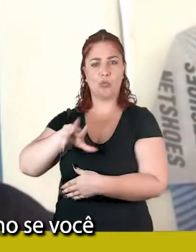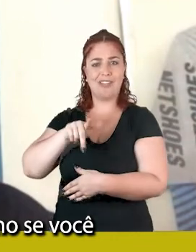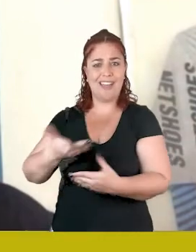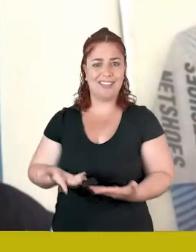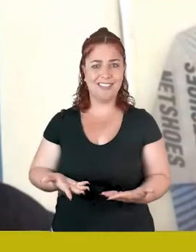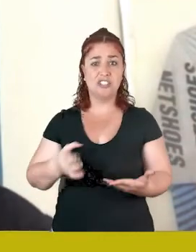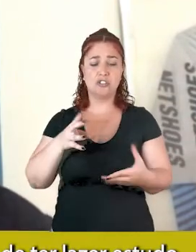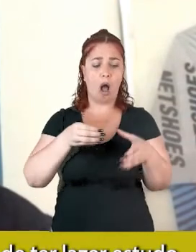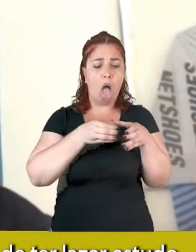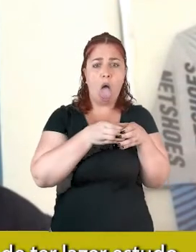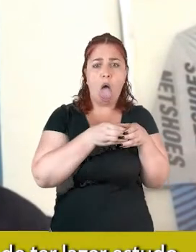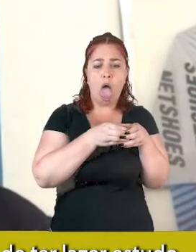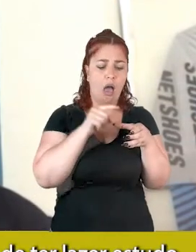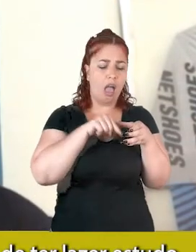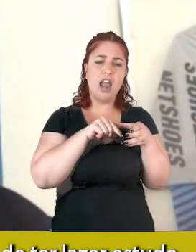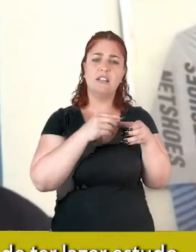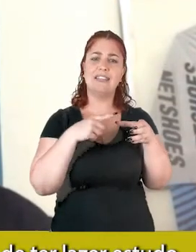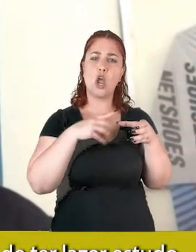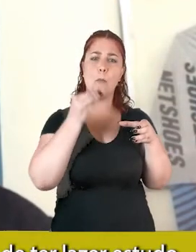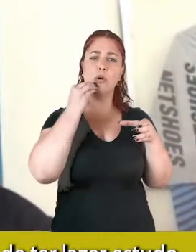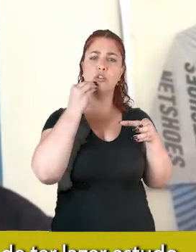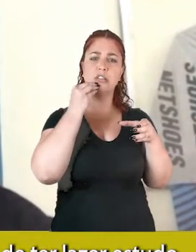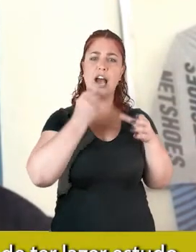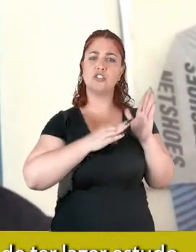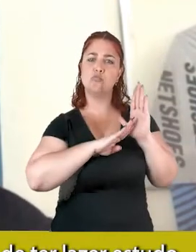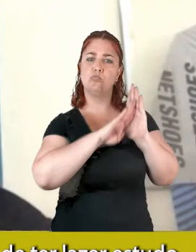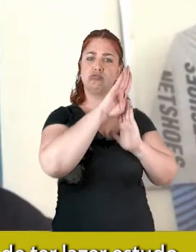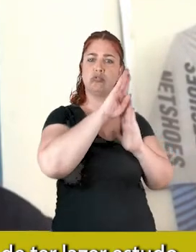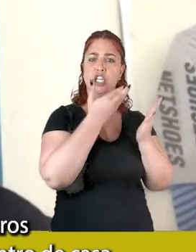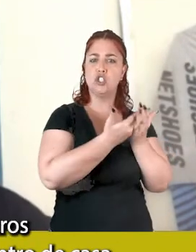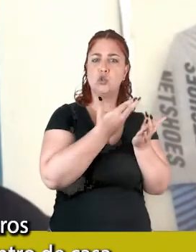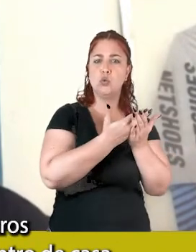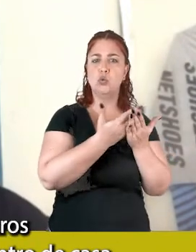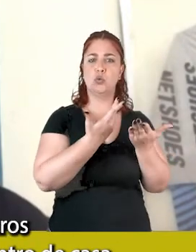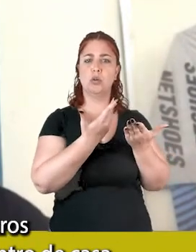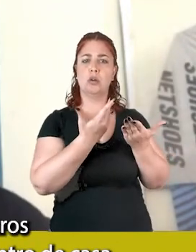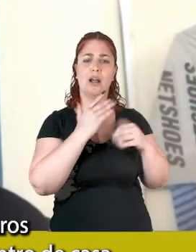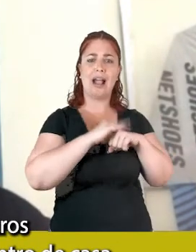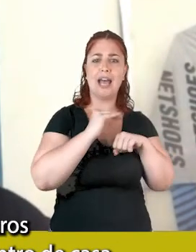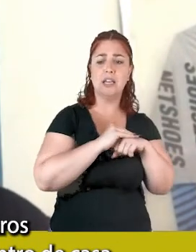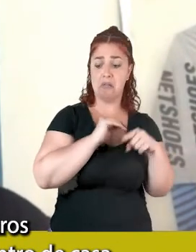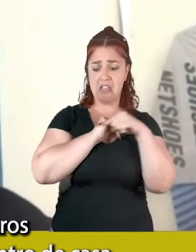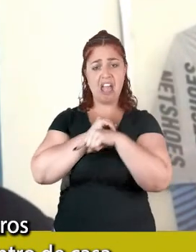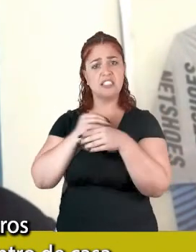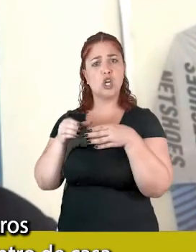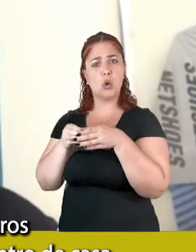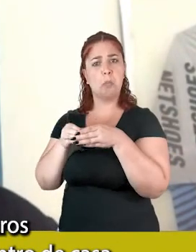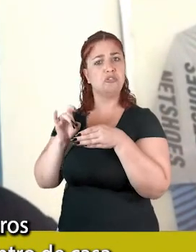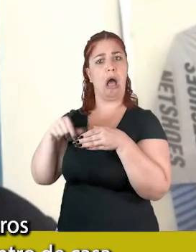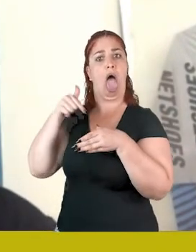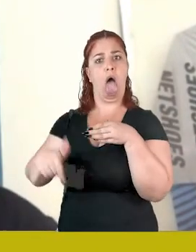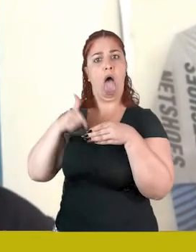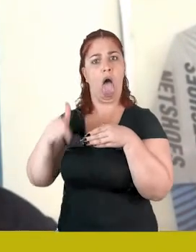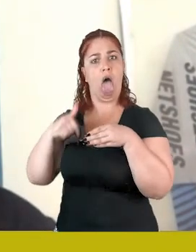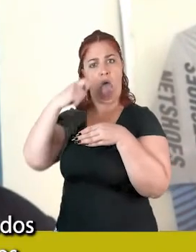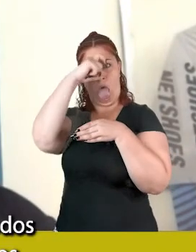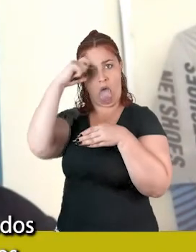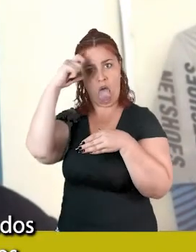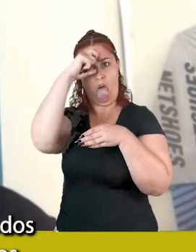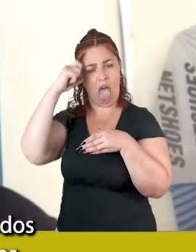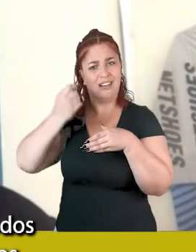filhos e só os filhos tivessem oportunidade de ter lazer, estudo, carinho, e os outros não, só trabalhassem dentro de casa.